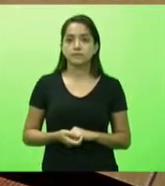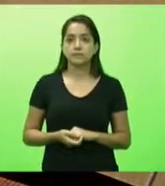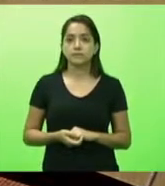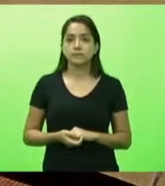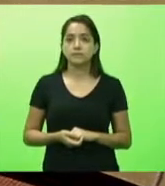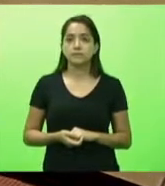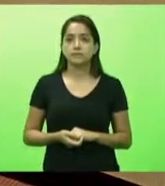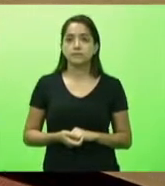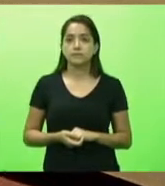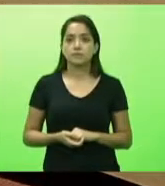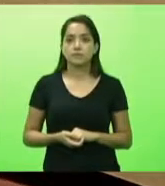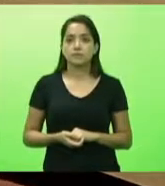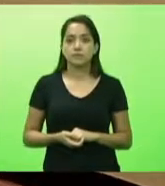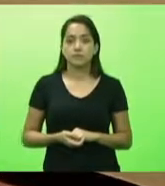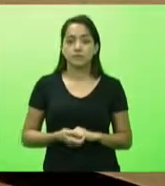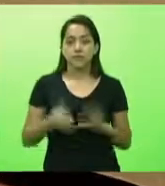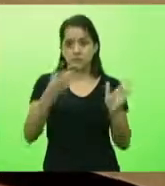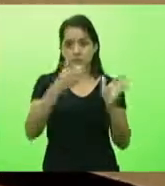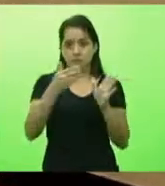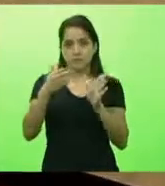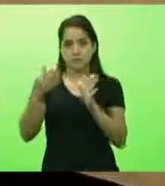Pode passar a primeira imagem.